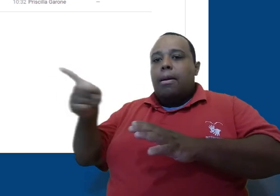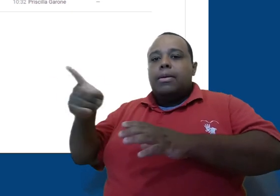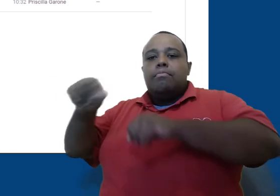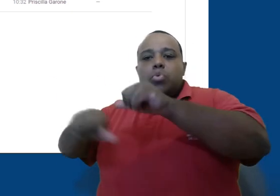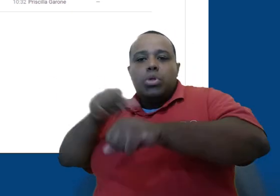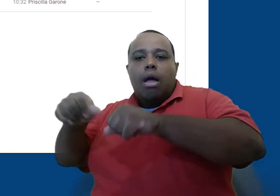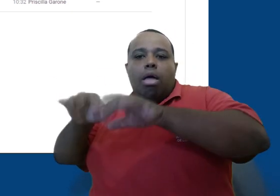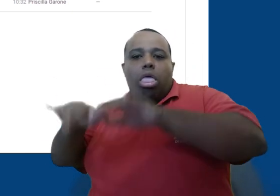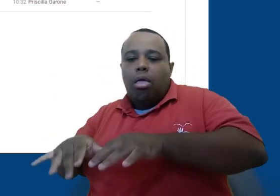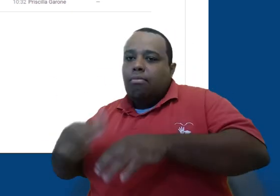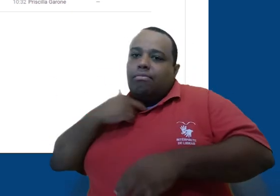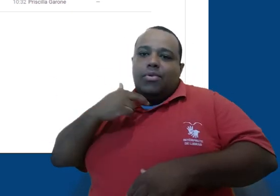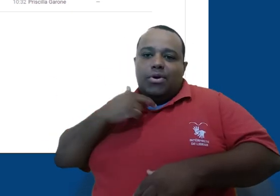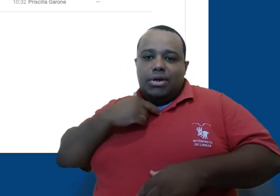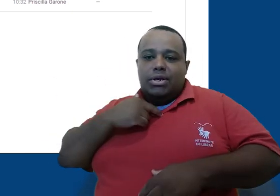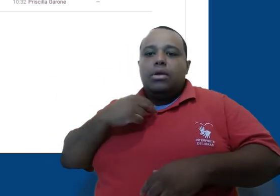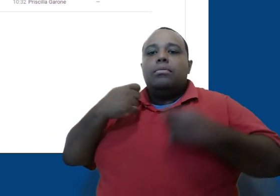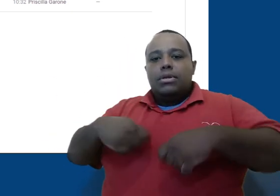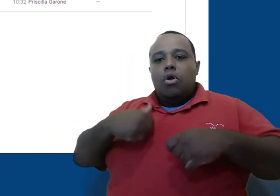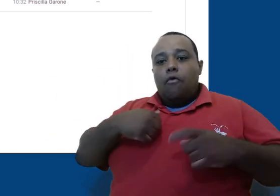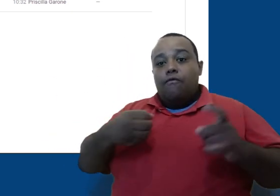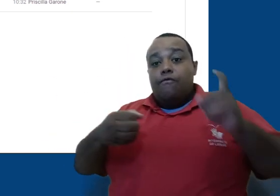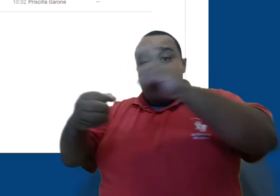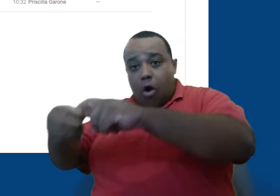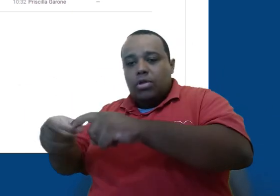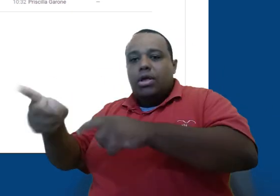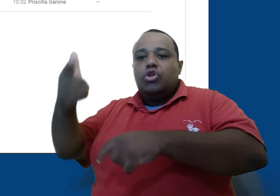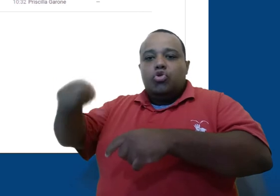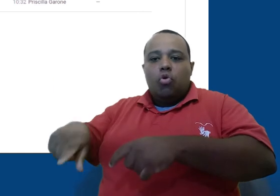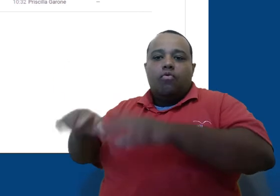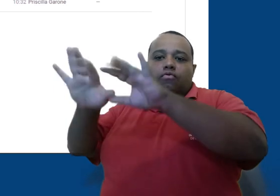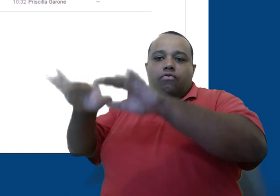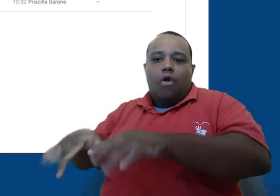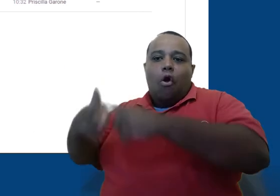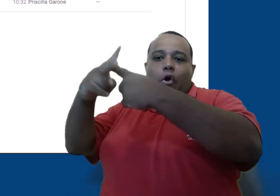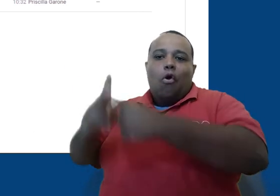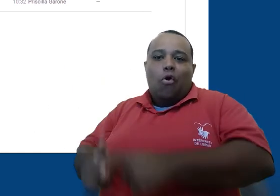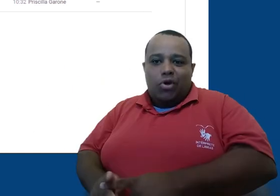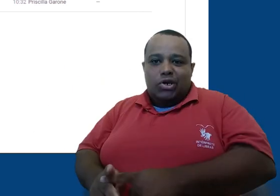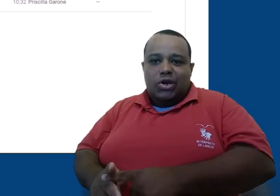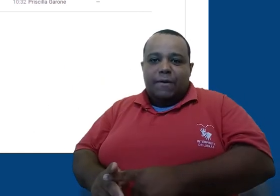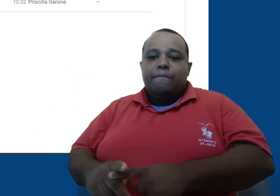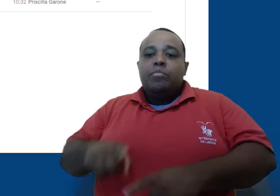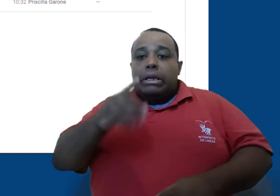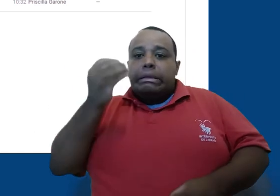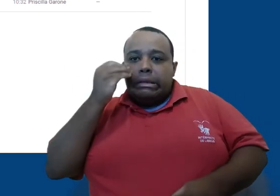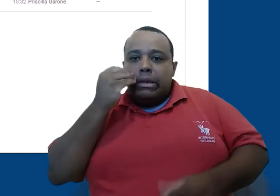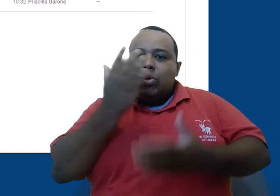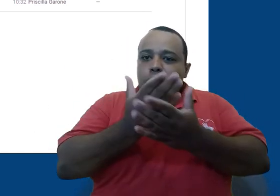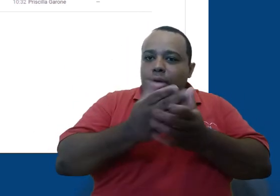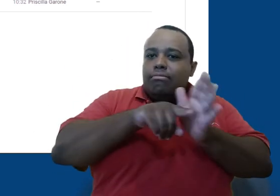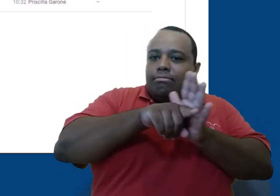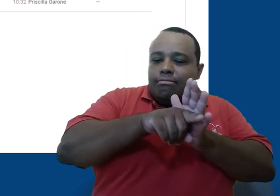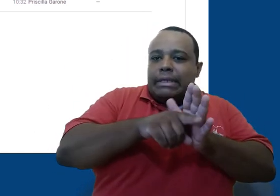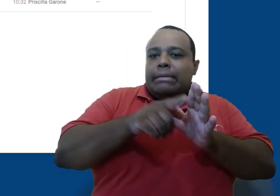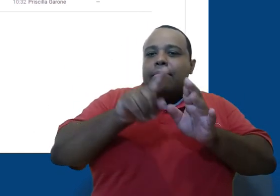coisa ou algo assim, você deve fazer a devolução do arquivo ou orientar que ele cancele o envio, edite e faça